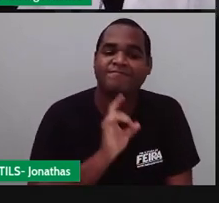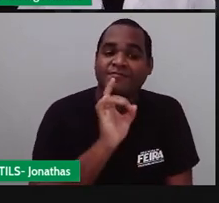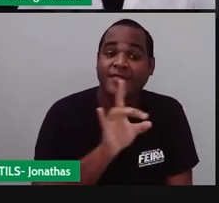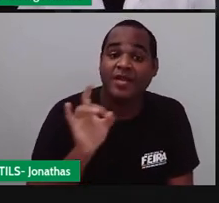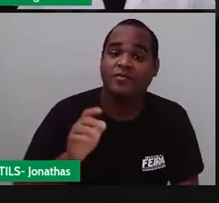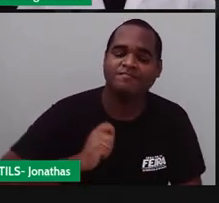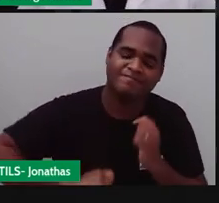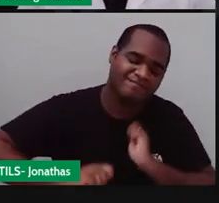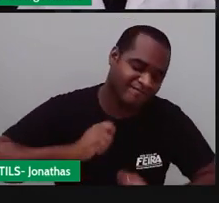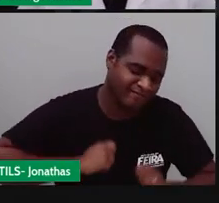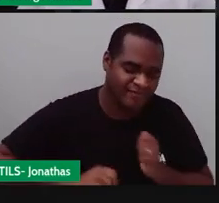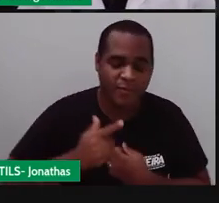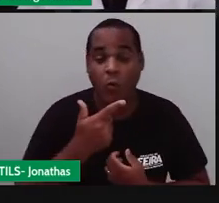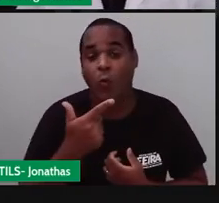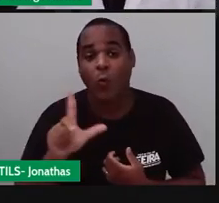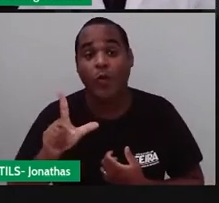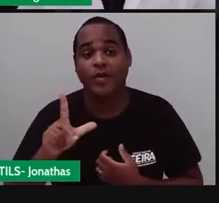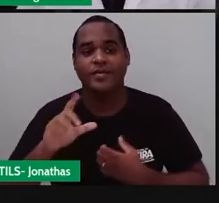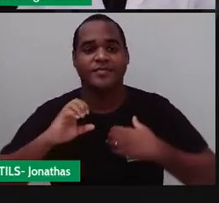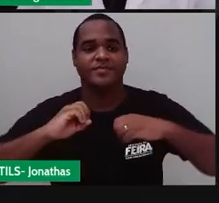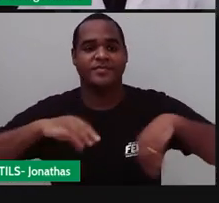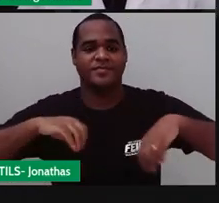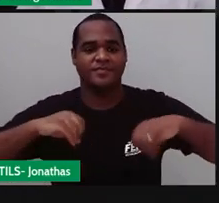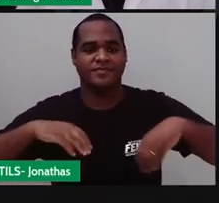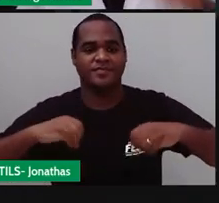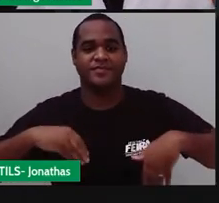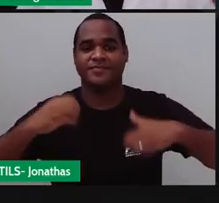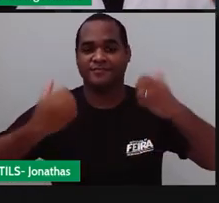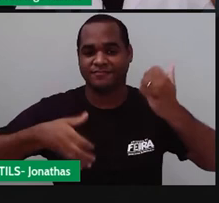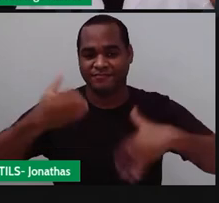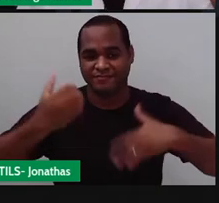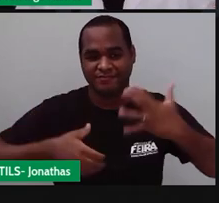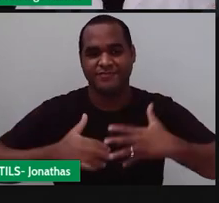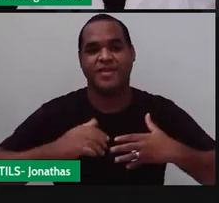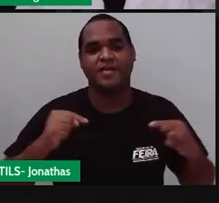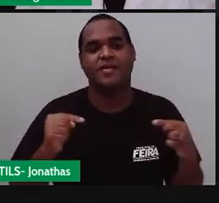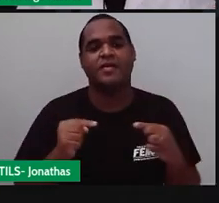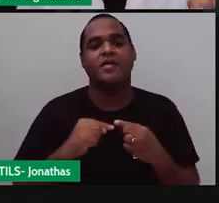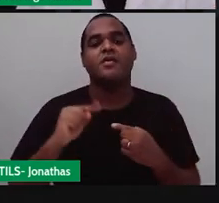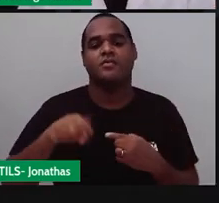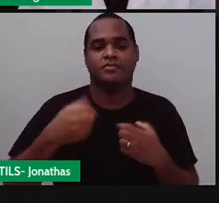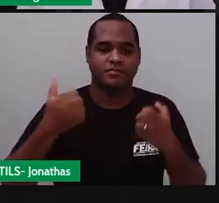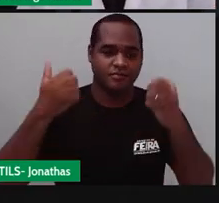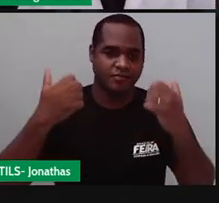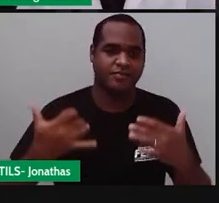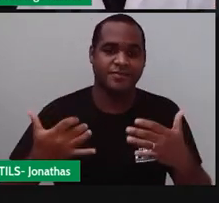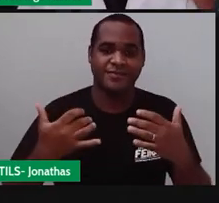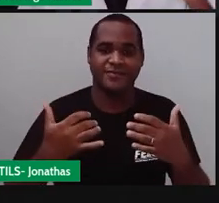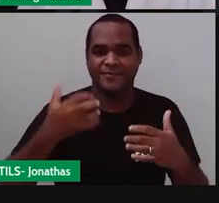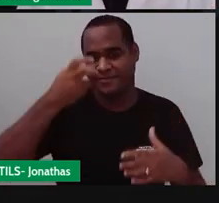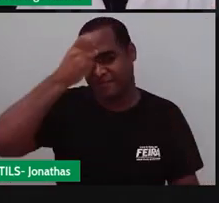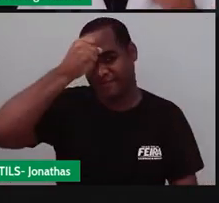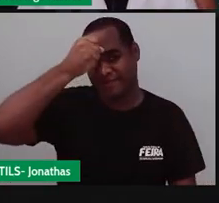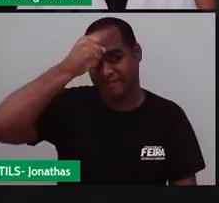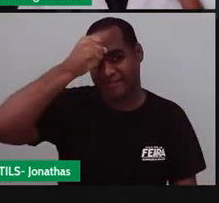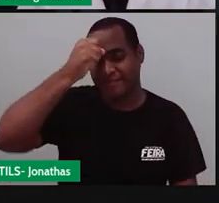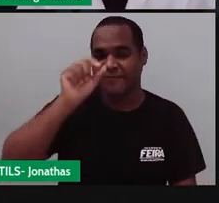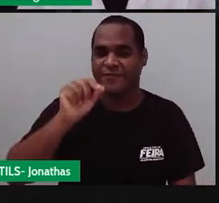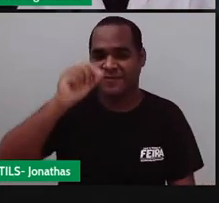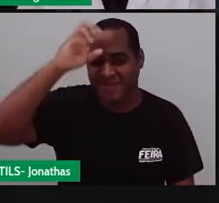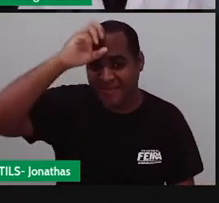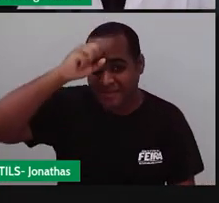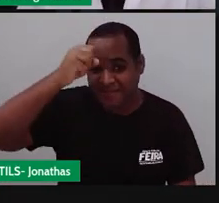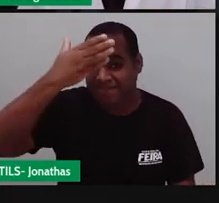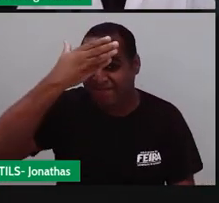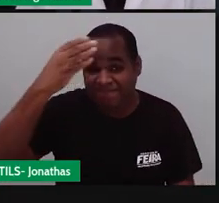ansioso para nossa próxima aula fico por aqui até a próxima e não esquece não esquece não